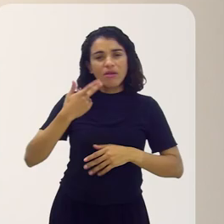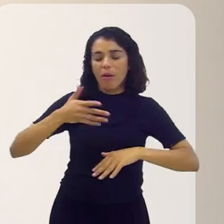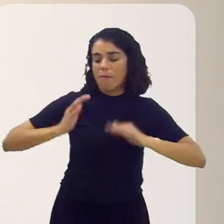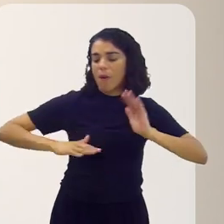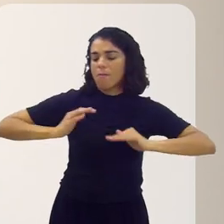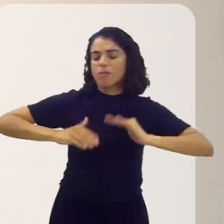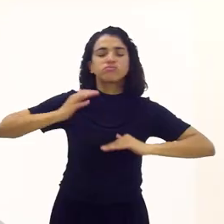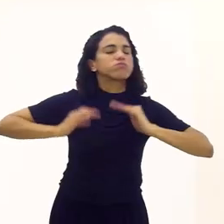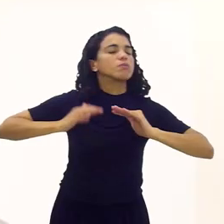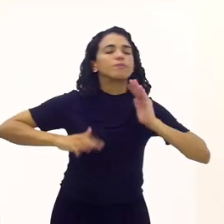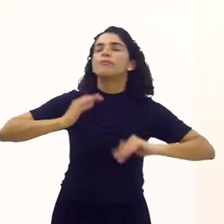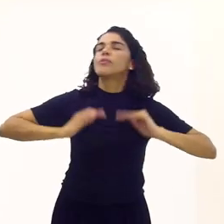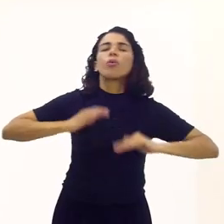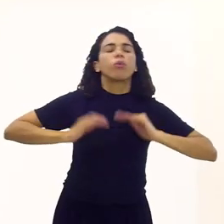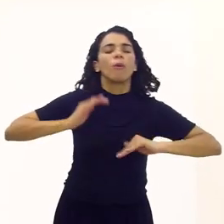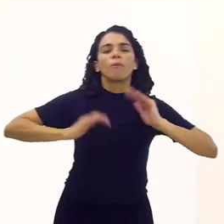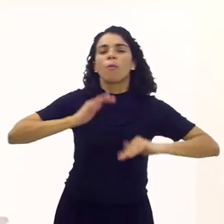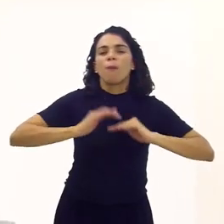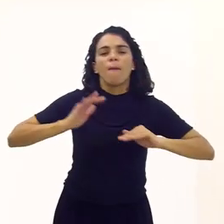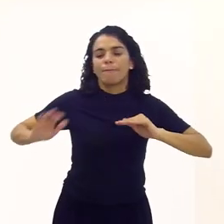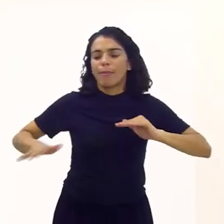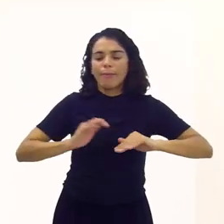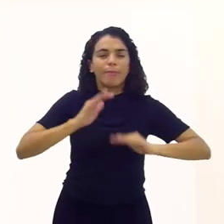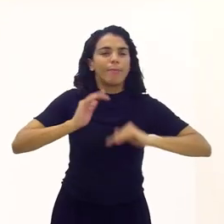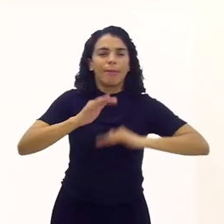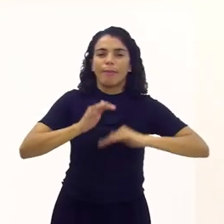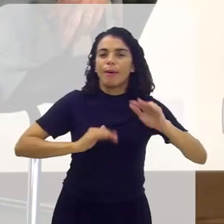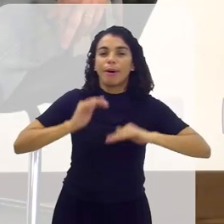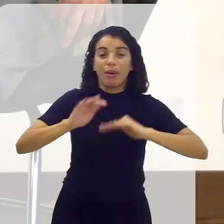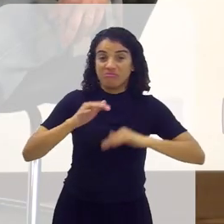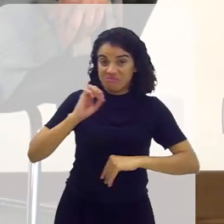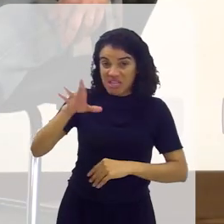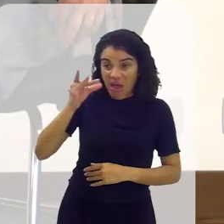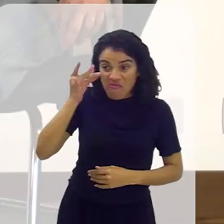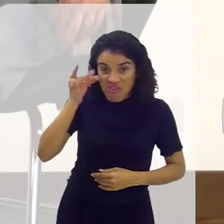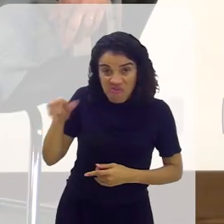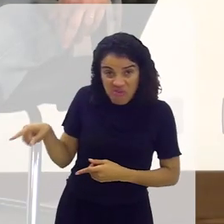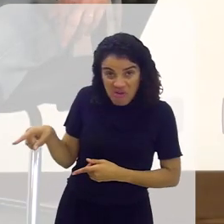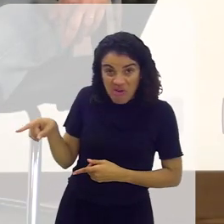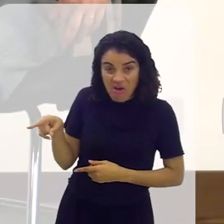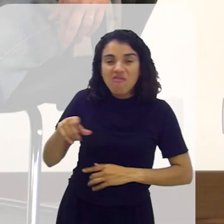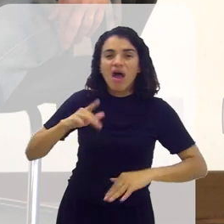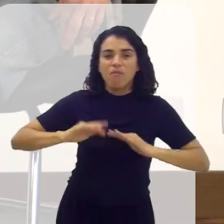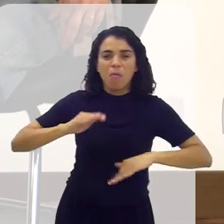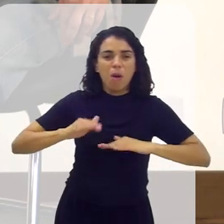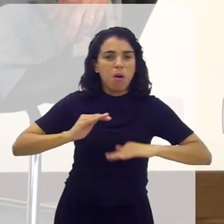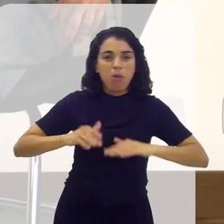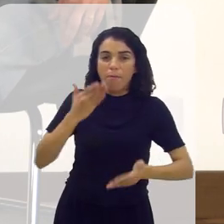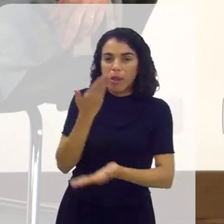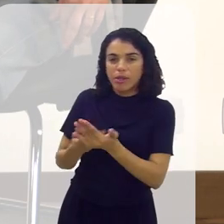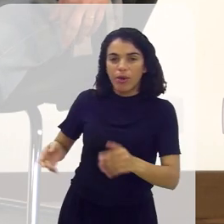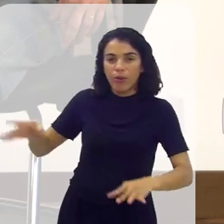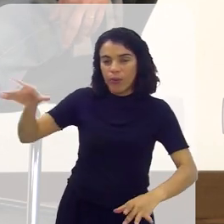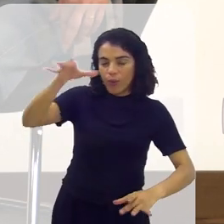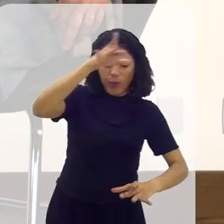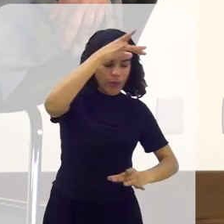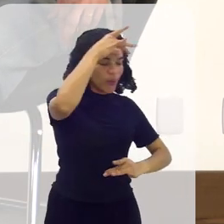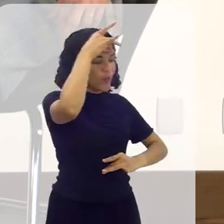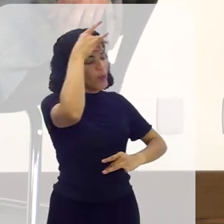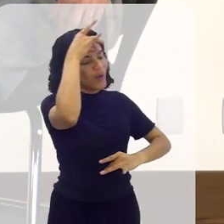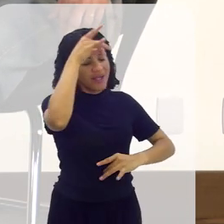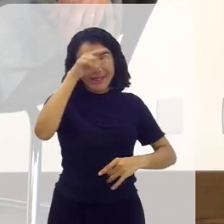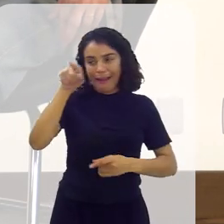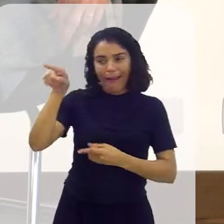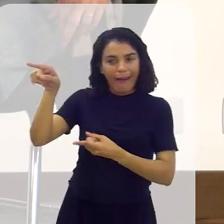hora que estiver tocando o tambor. Tem gente aqui da equipe que, se estiver lá ao vivo, tocar o tambor, perdemos ele. Quando